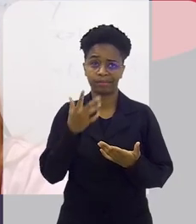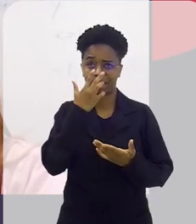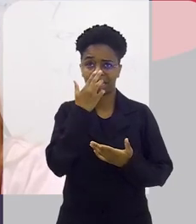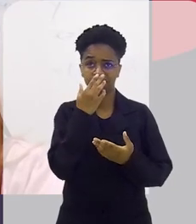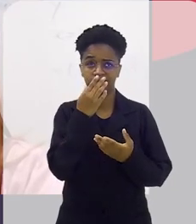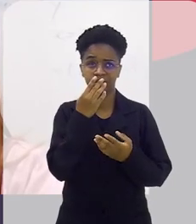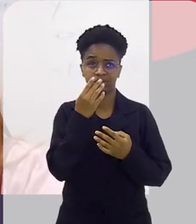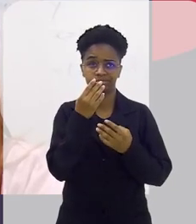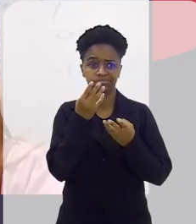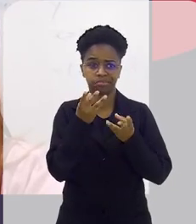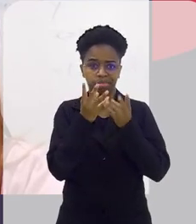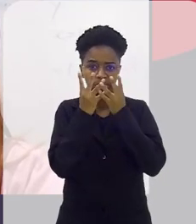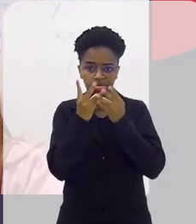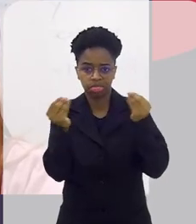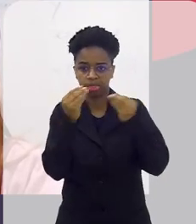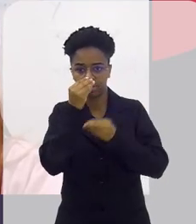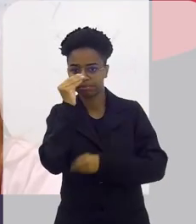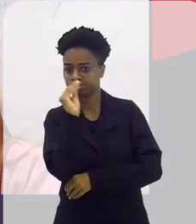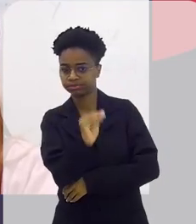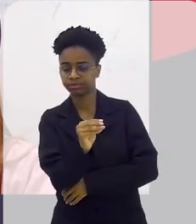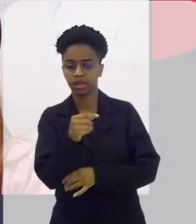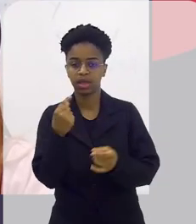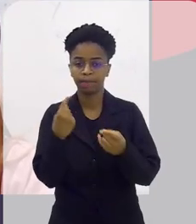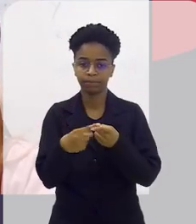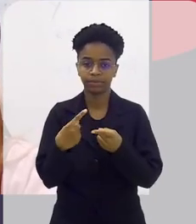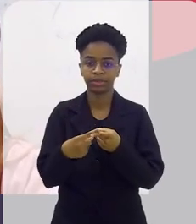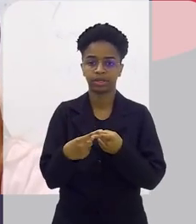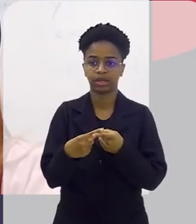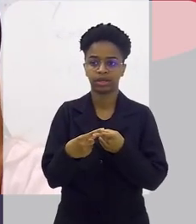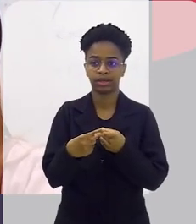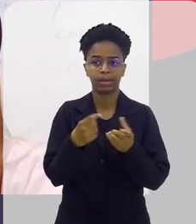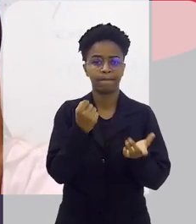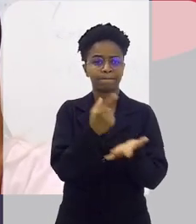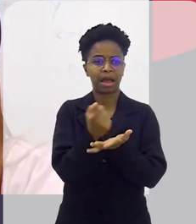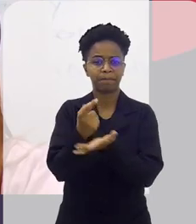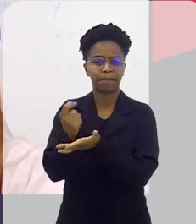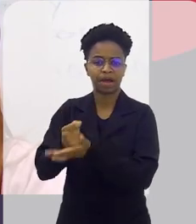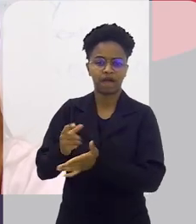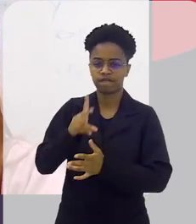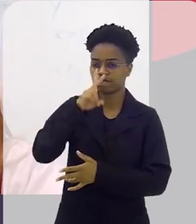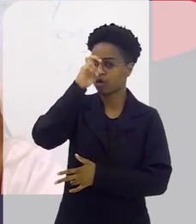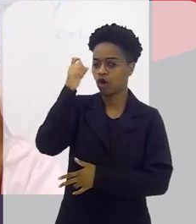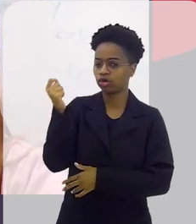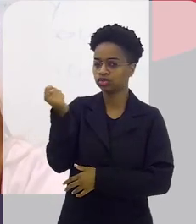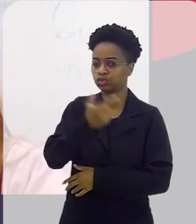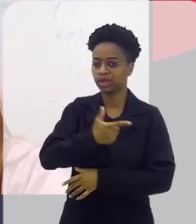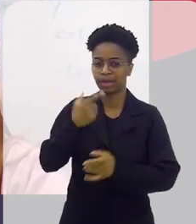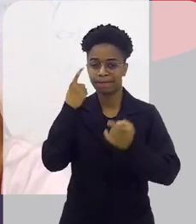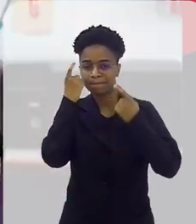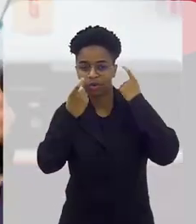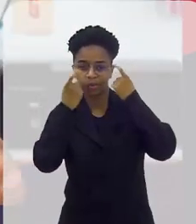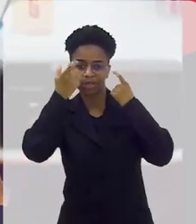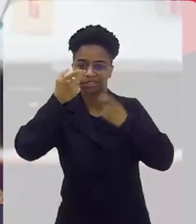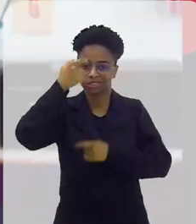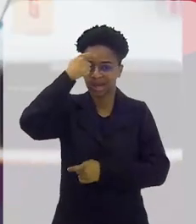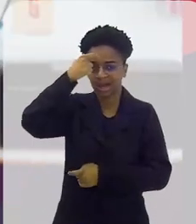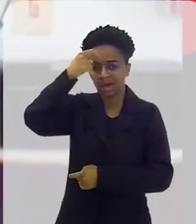passa, assim, despercebida, né? Porque o consumo é muito mais forte, né? Do que essa